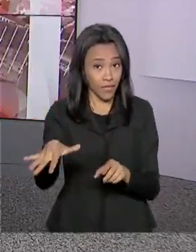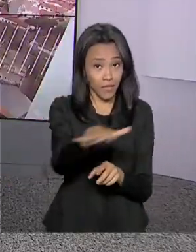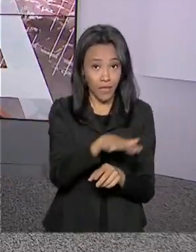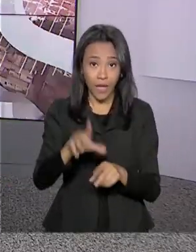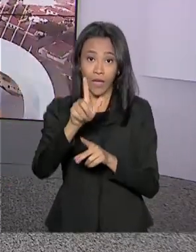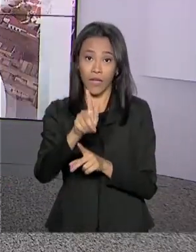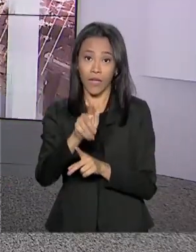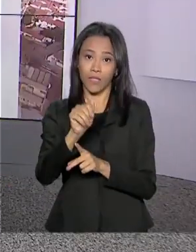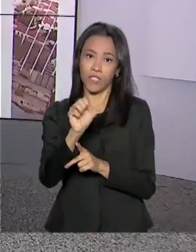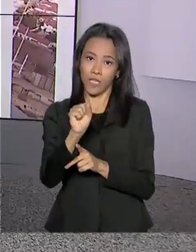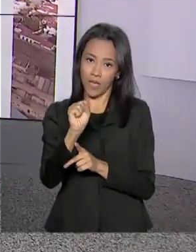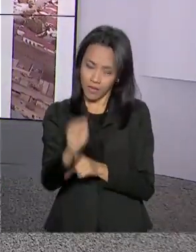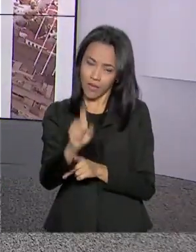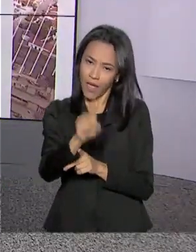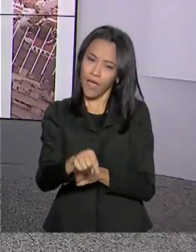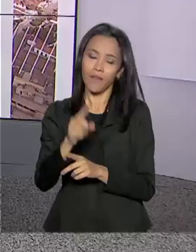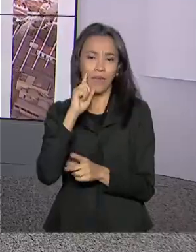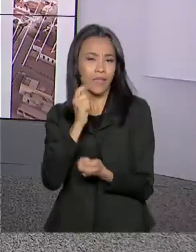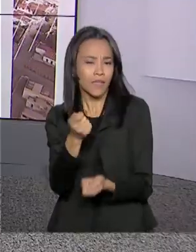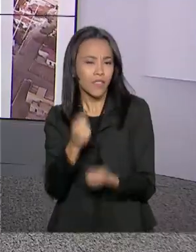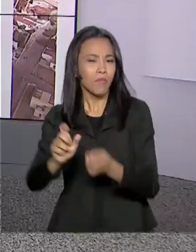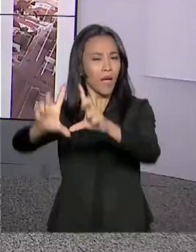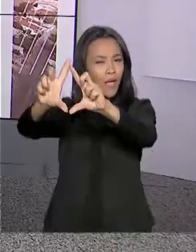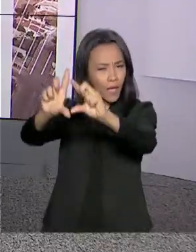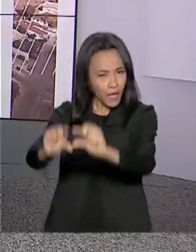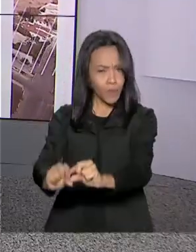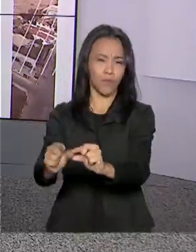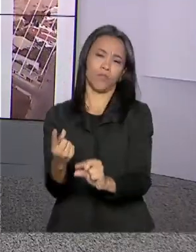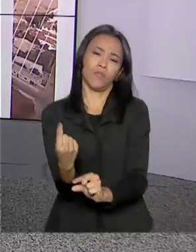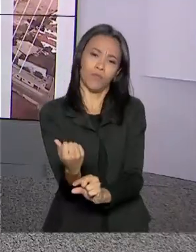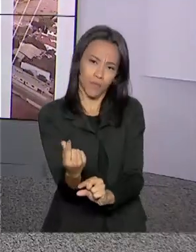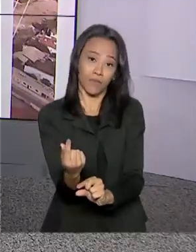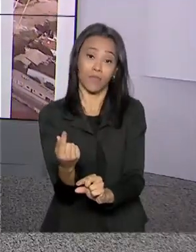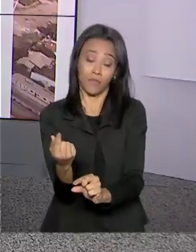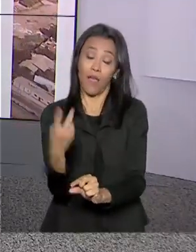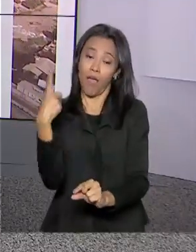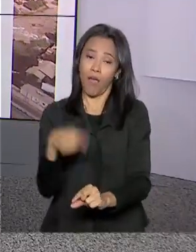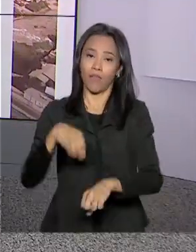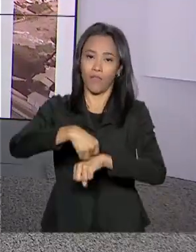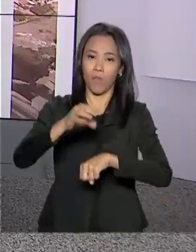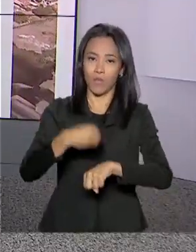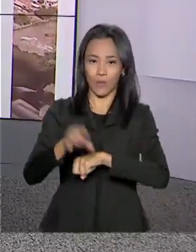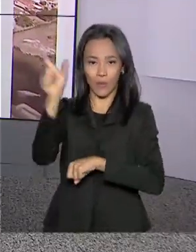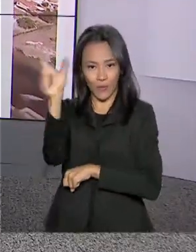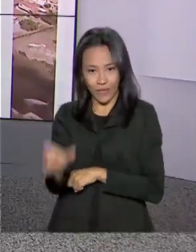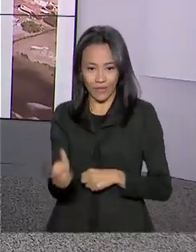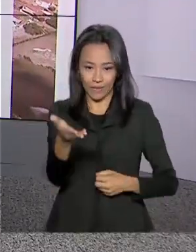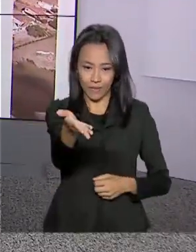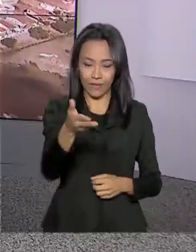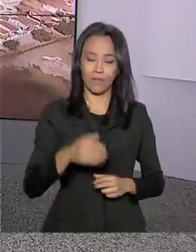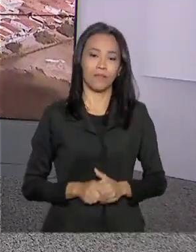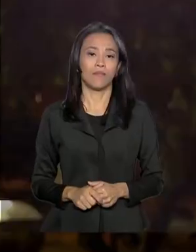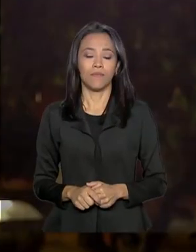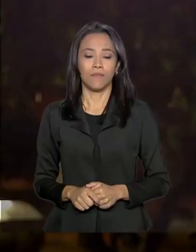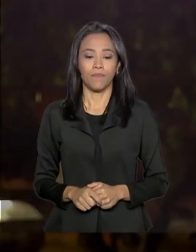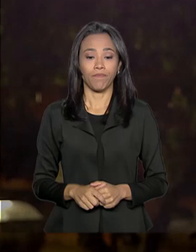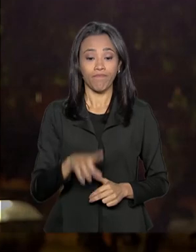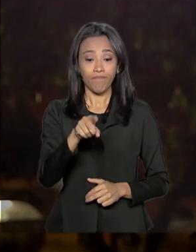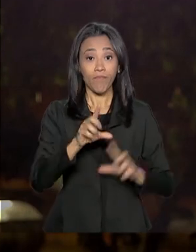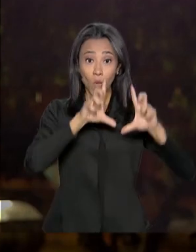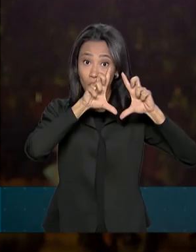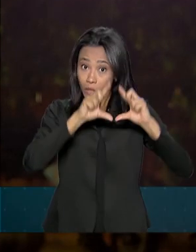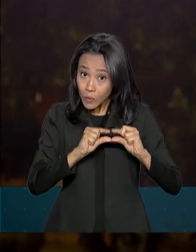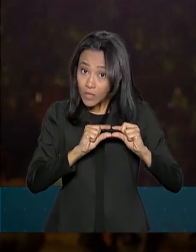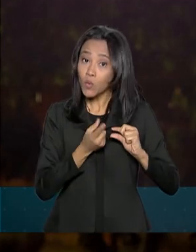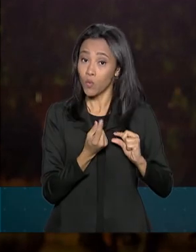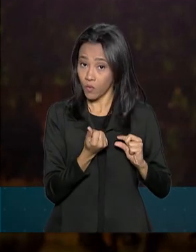tentativa para reduzir o preço final do gás natural. As informações são do repórter Pablo Mundim. A queda no